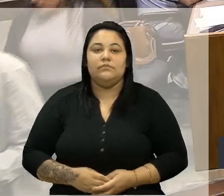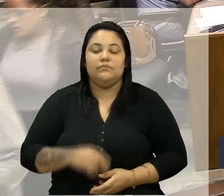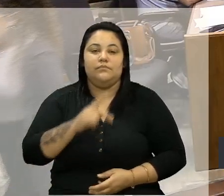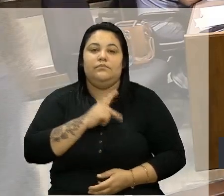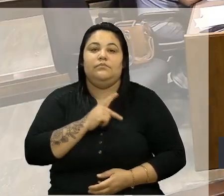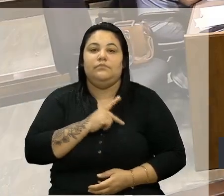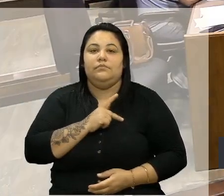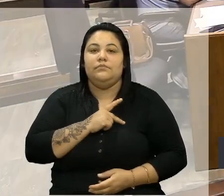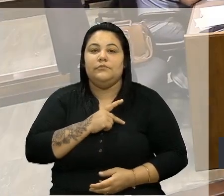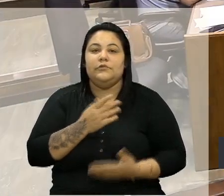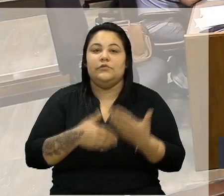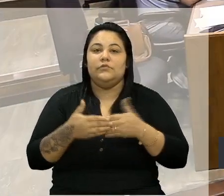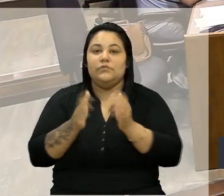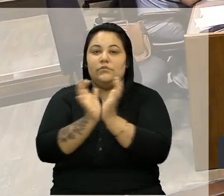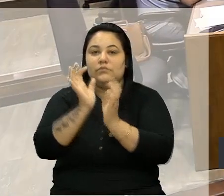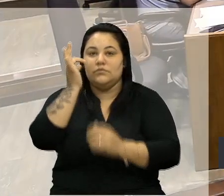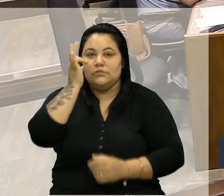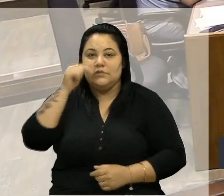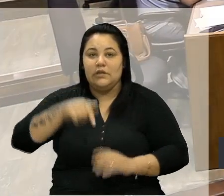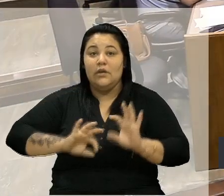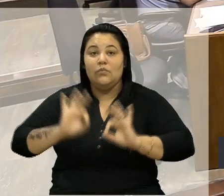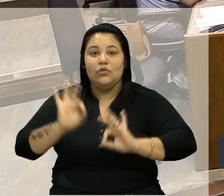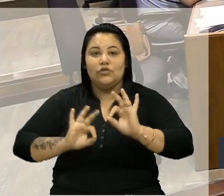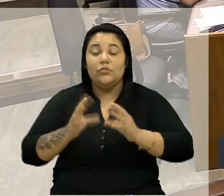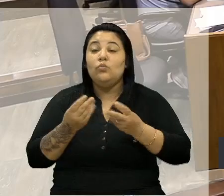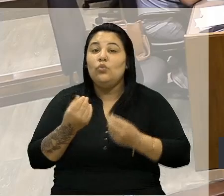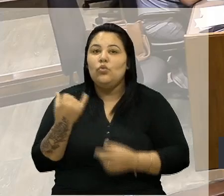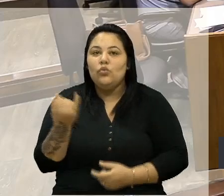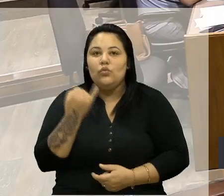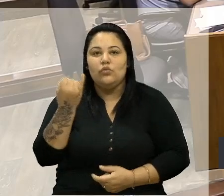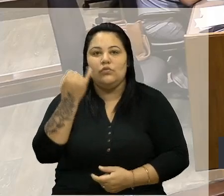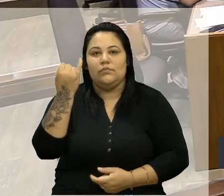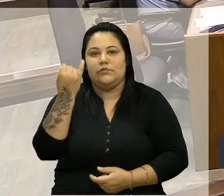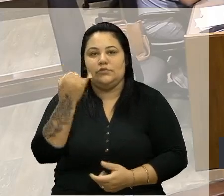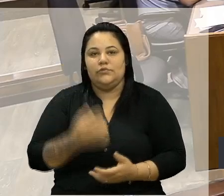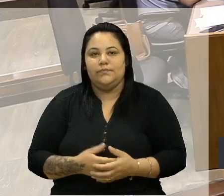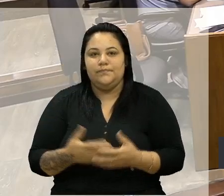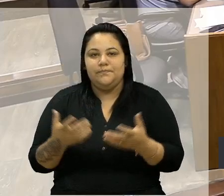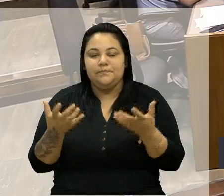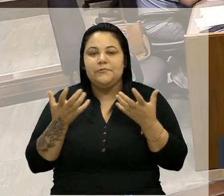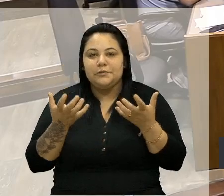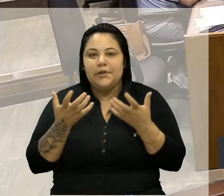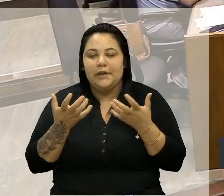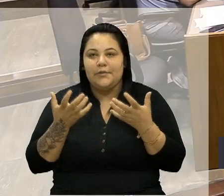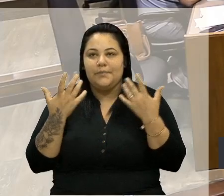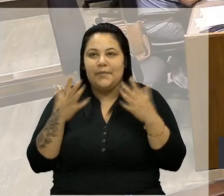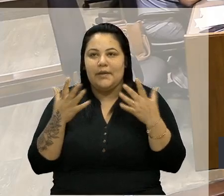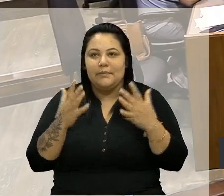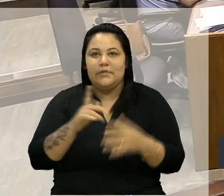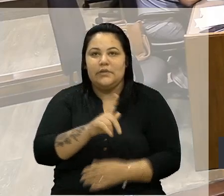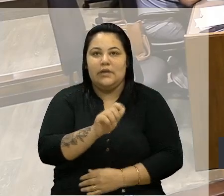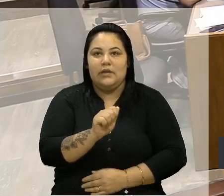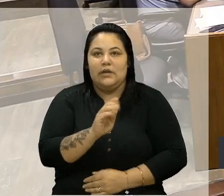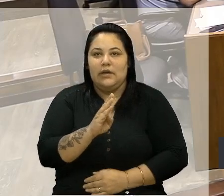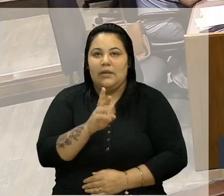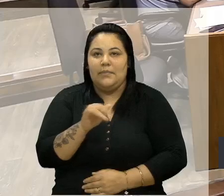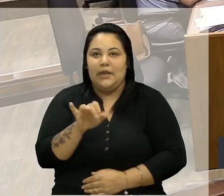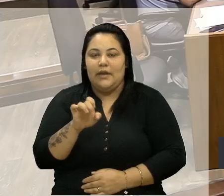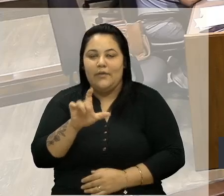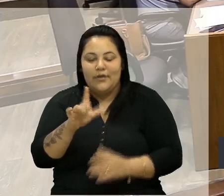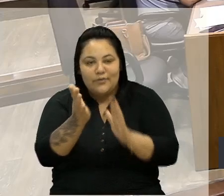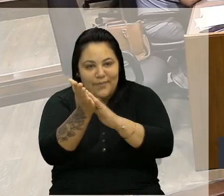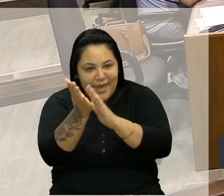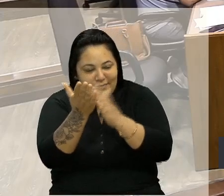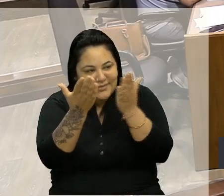Presidente, nobres pares, esse é um projeto muito importante e eu quero parabenizar, Citon, quero te parabenizar,